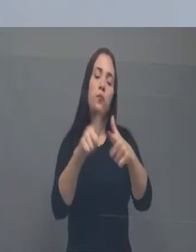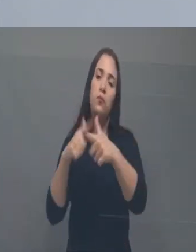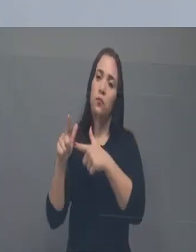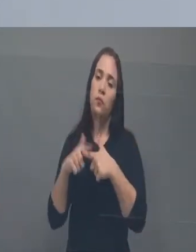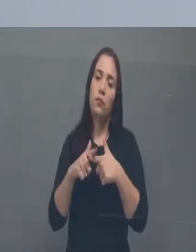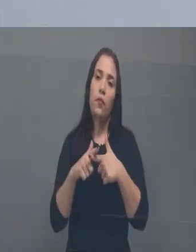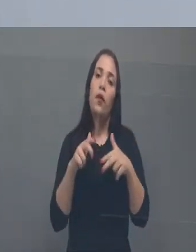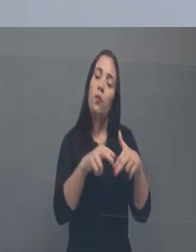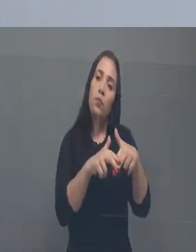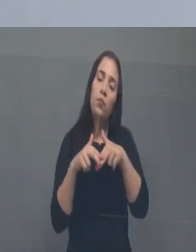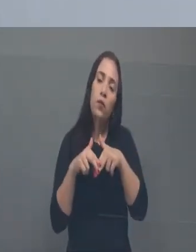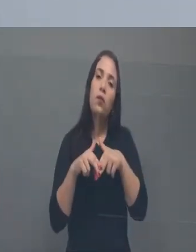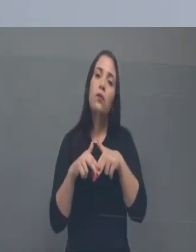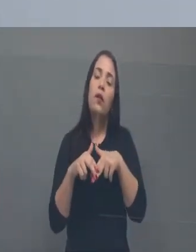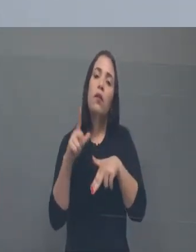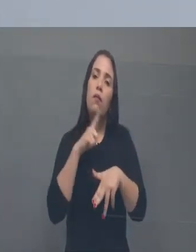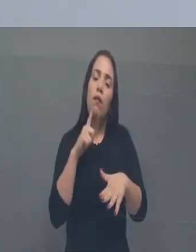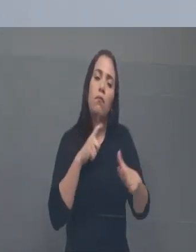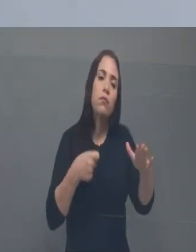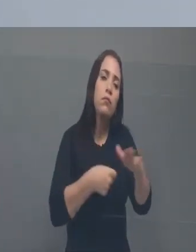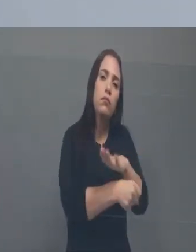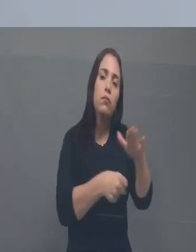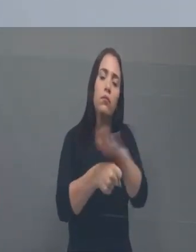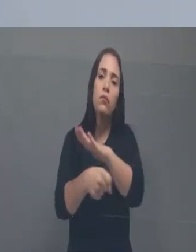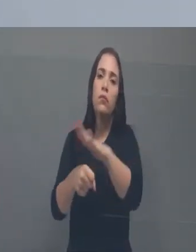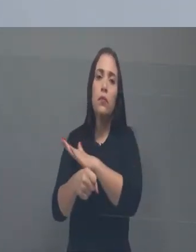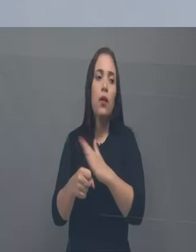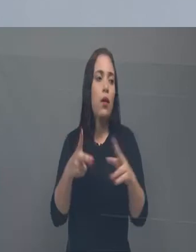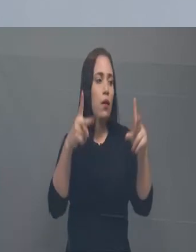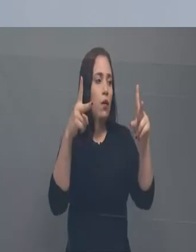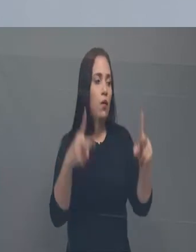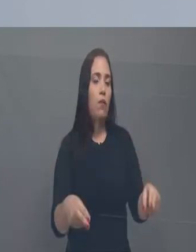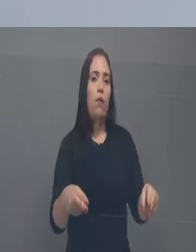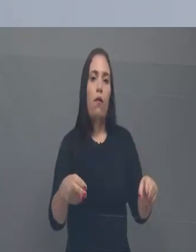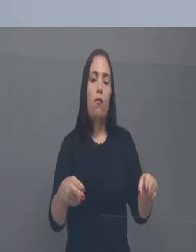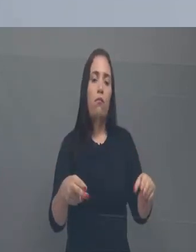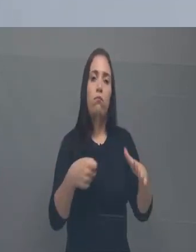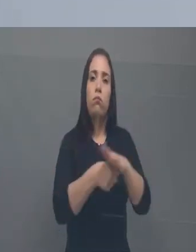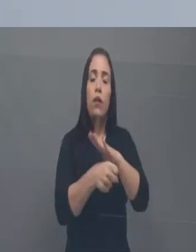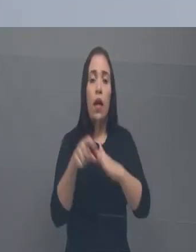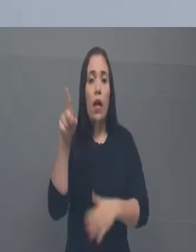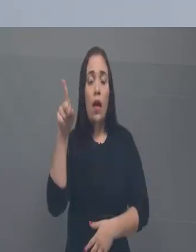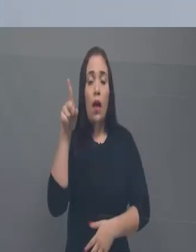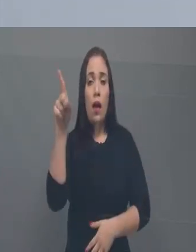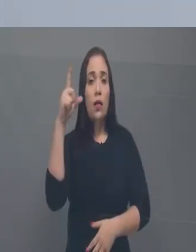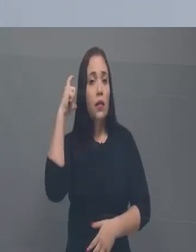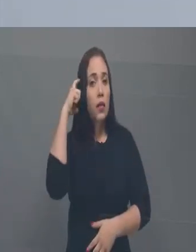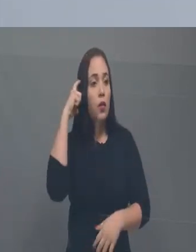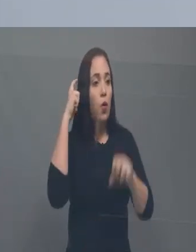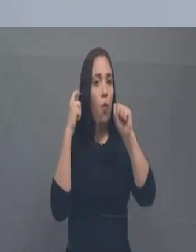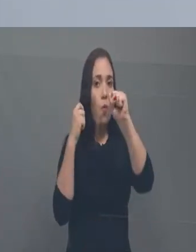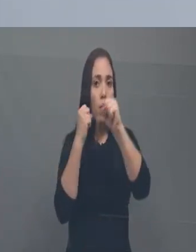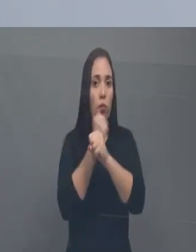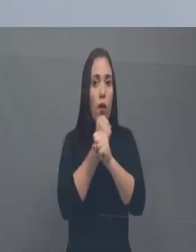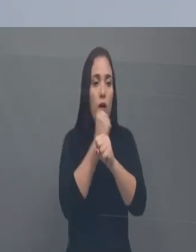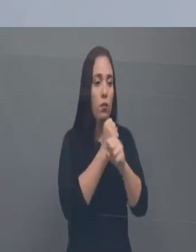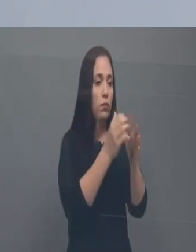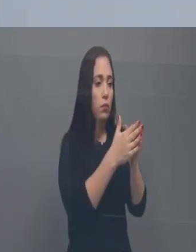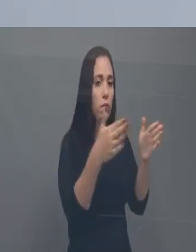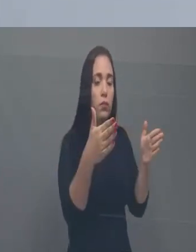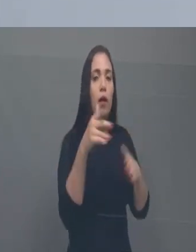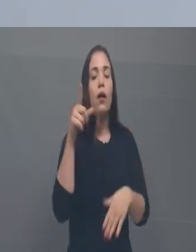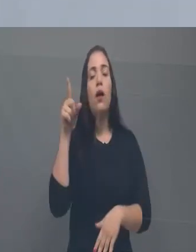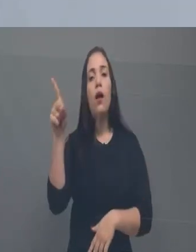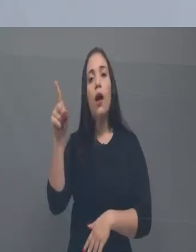isso, ele está contratando quase o mesmo tanto que o governador Camilo contratou em oito. E aí, o governador Cid,